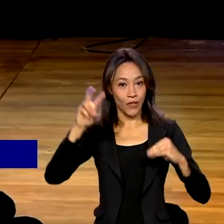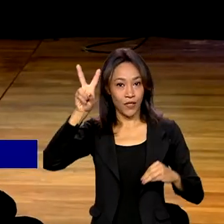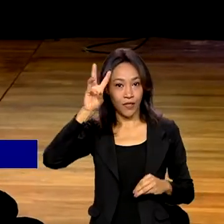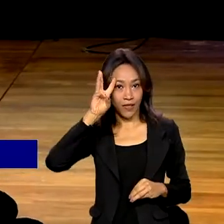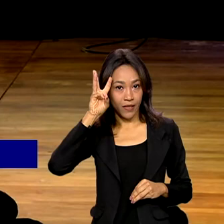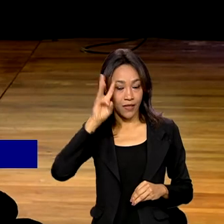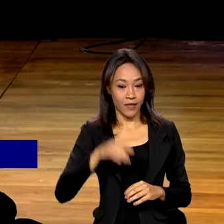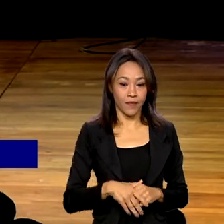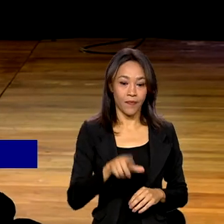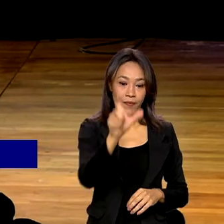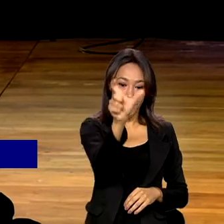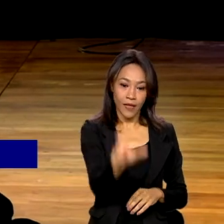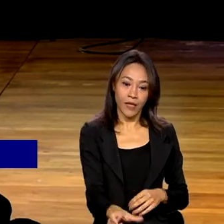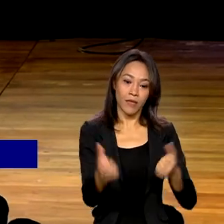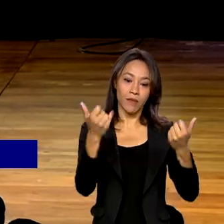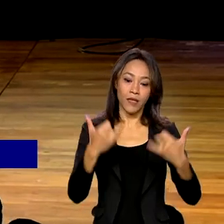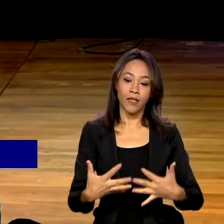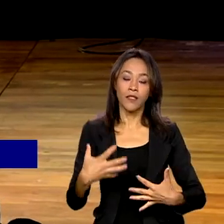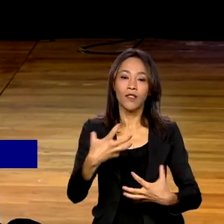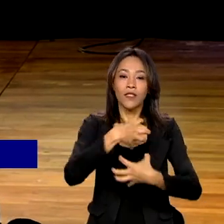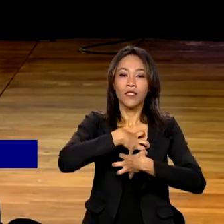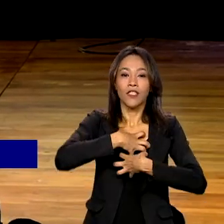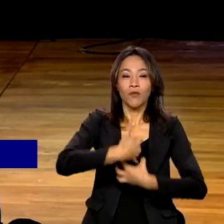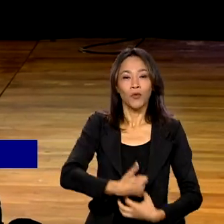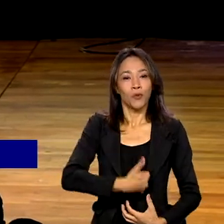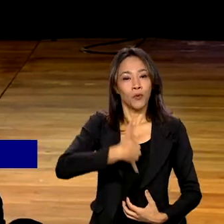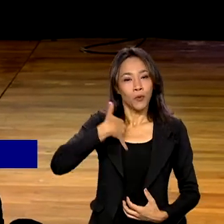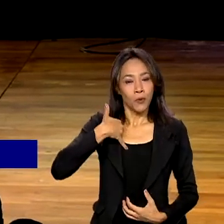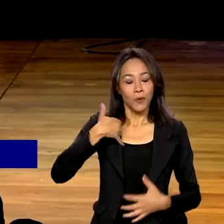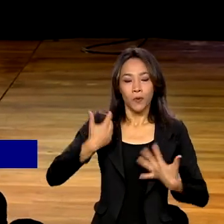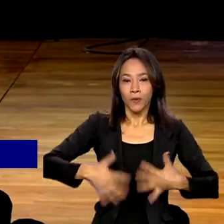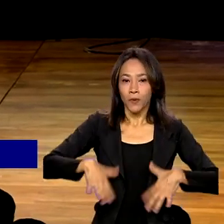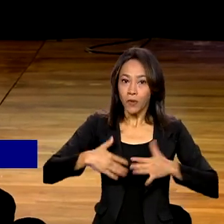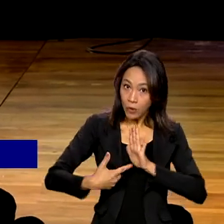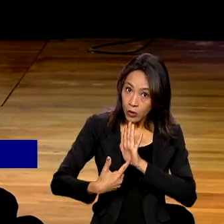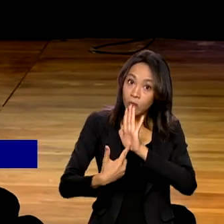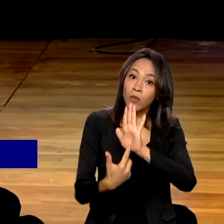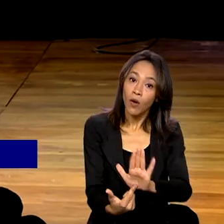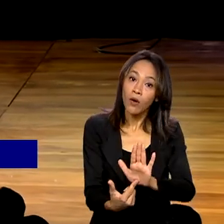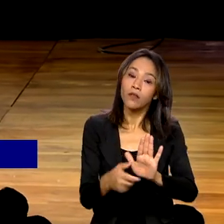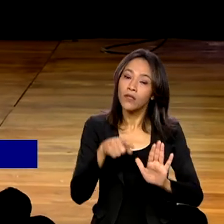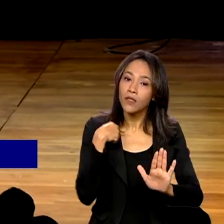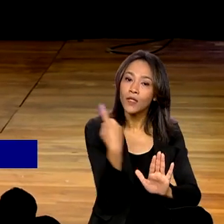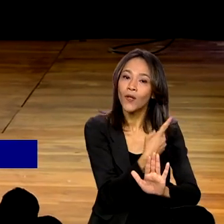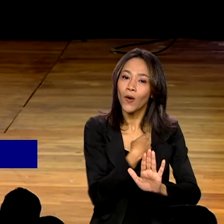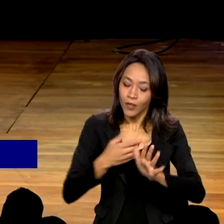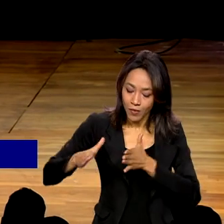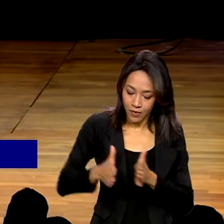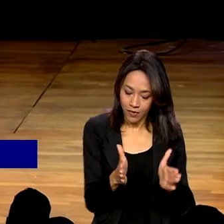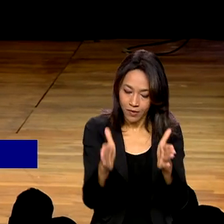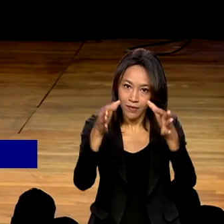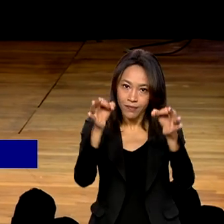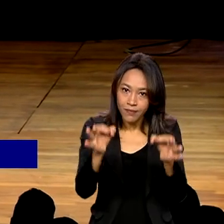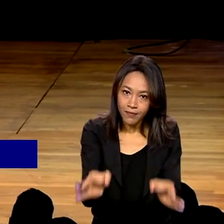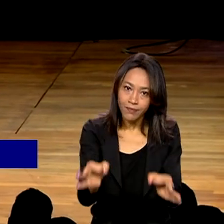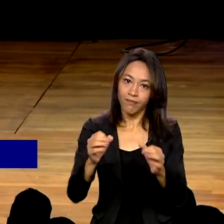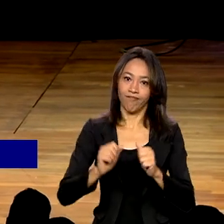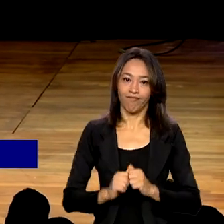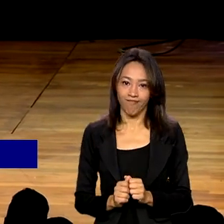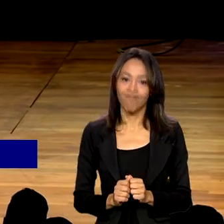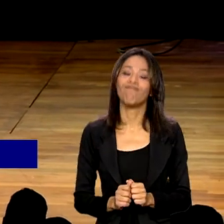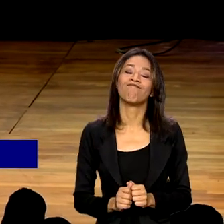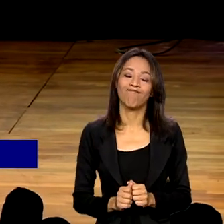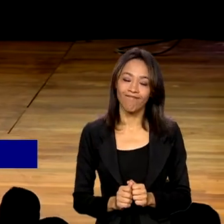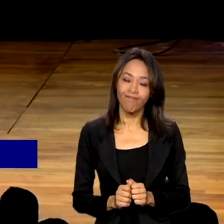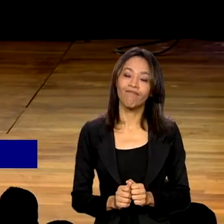muito honrados com essa premiação, que isso só demonstra o quanto a gente está no caminho certo do